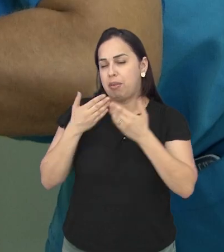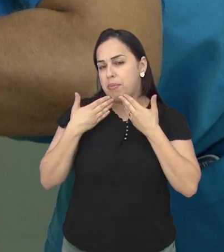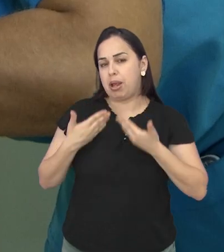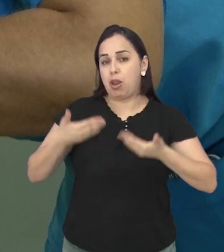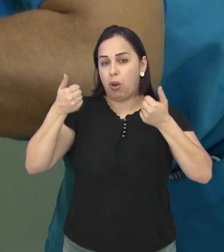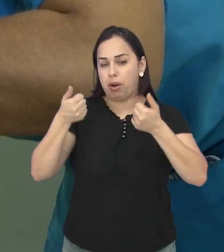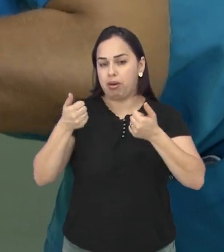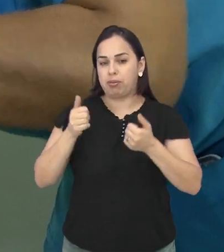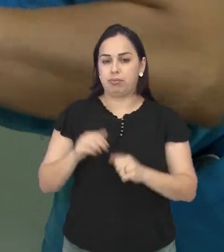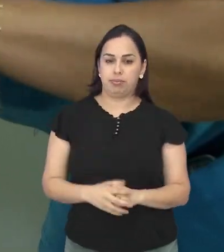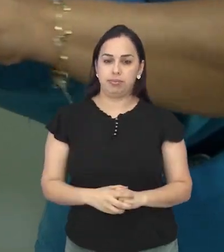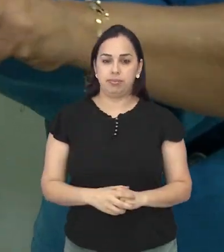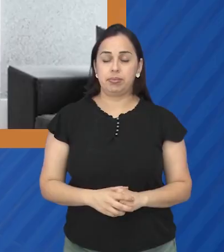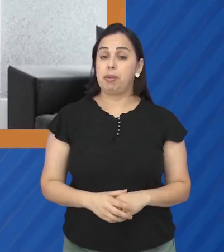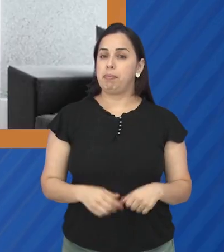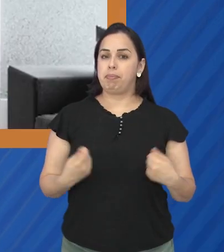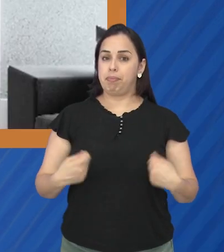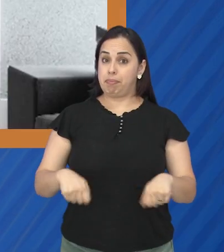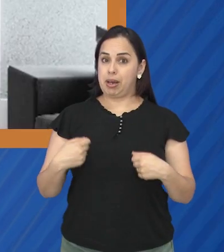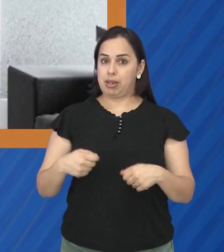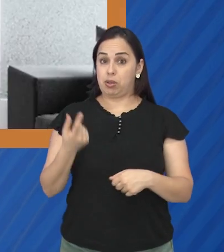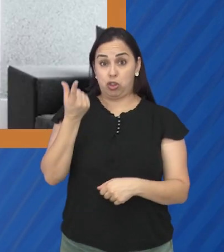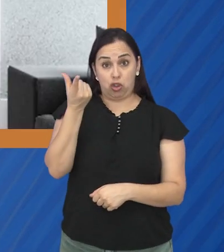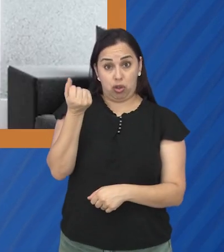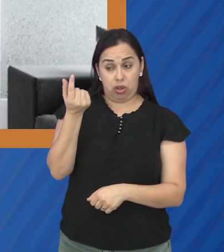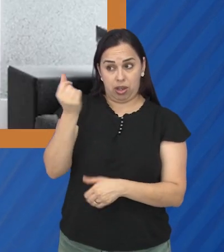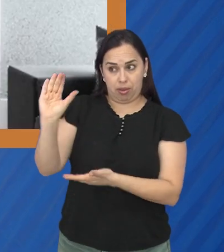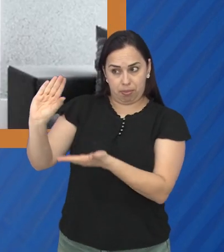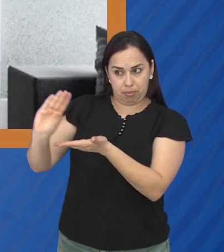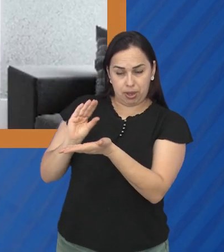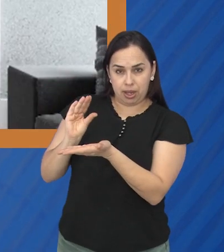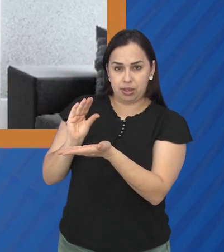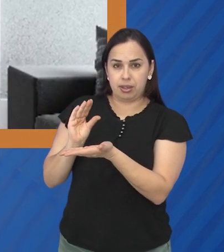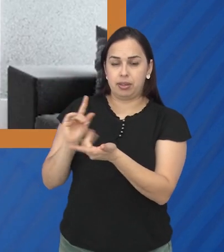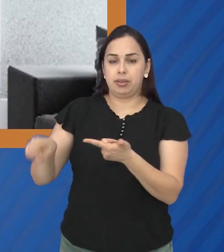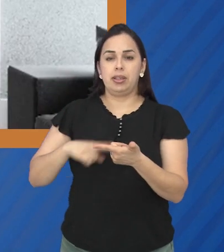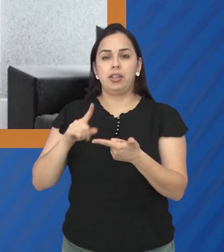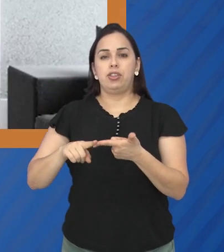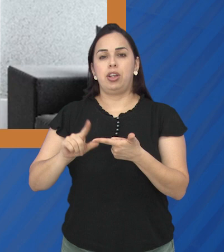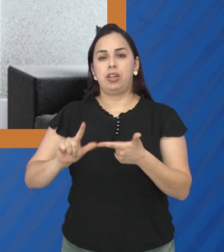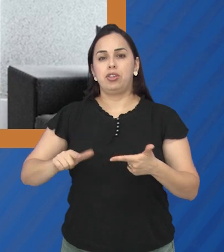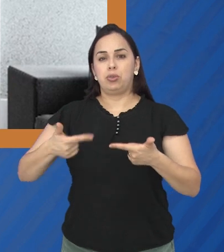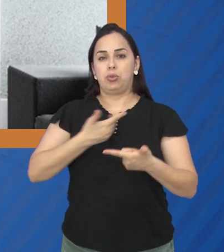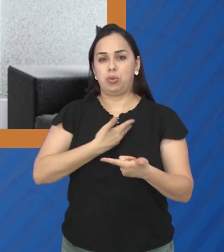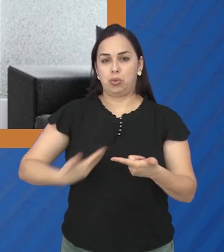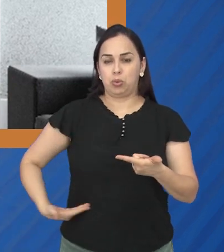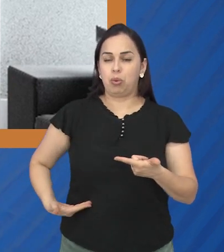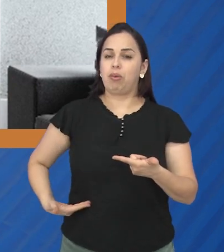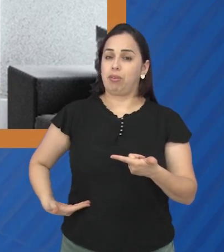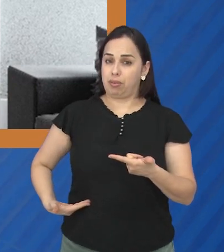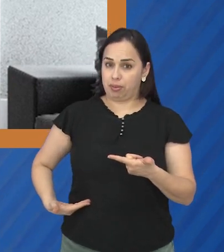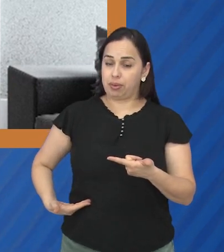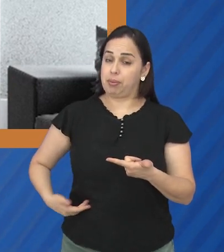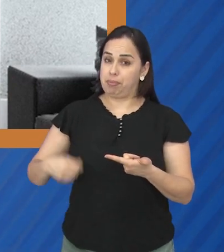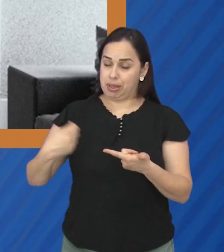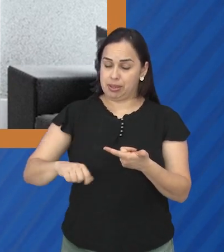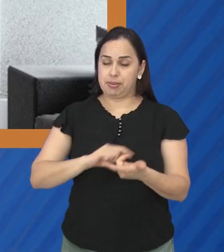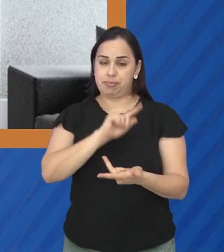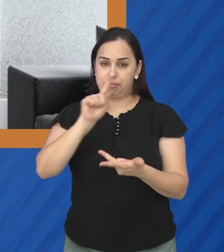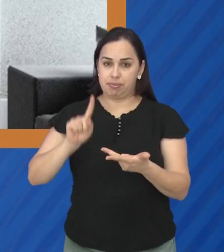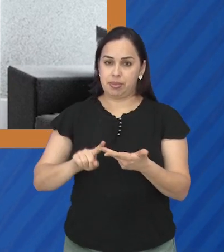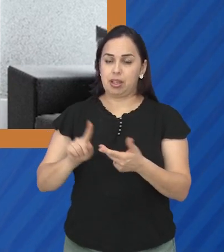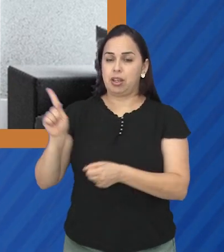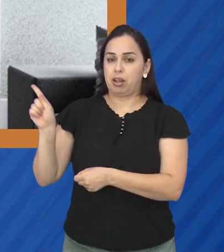oferecido às crianças A gente precisa de financiamento, a gente precisa de política pública A gente precisa